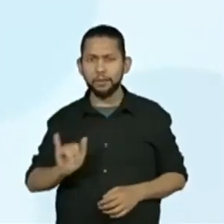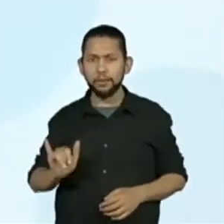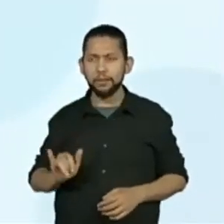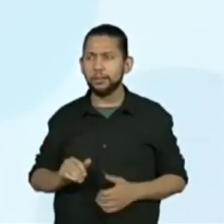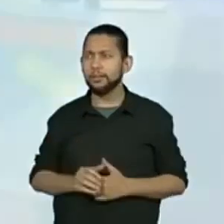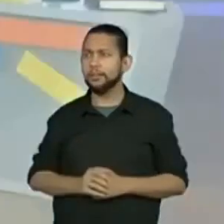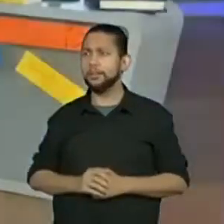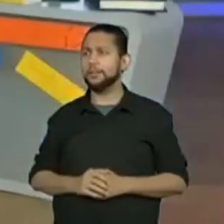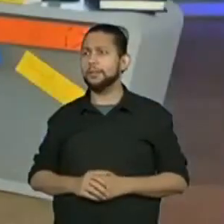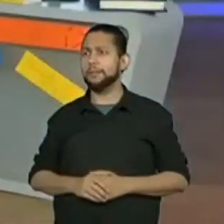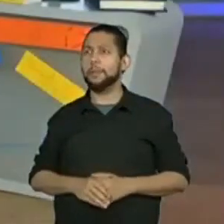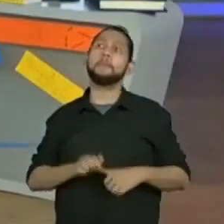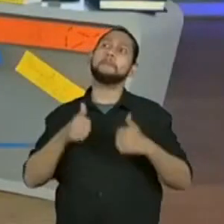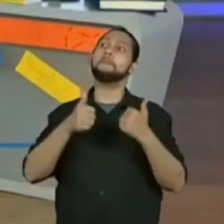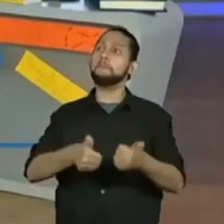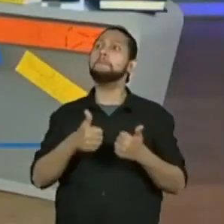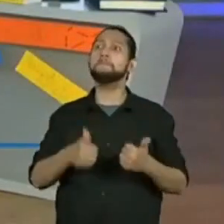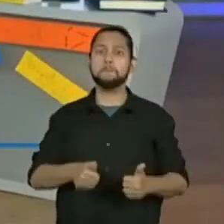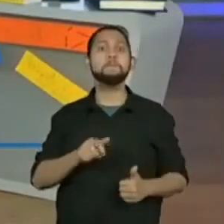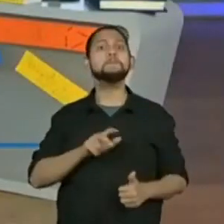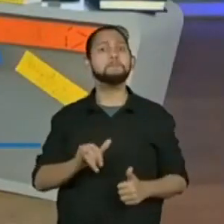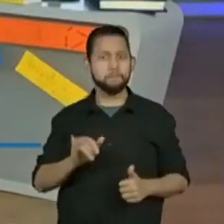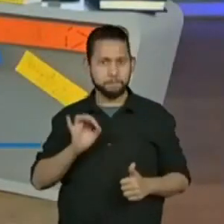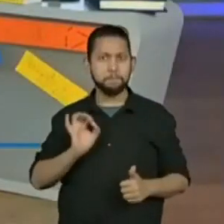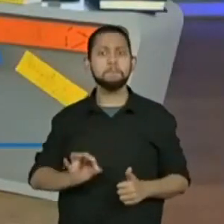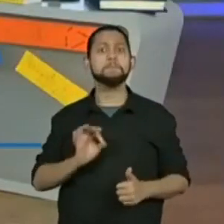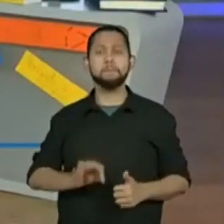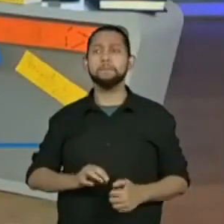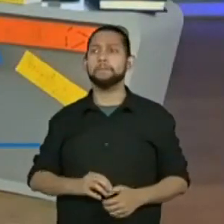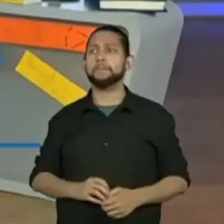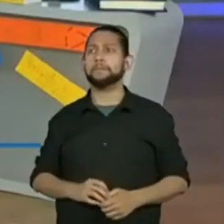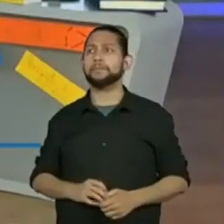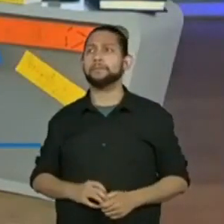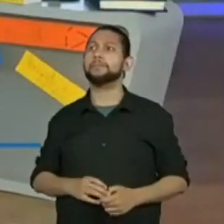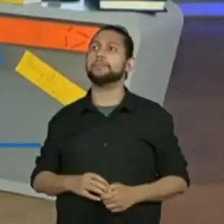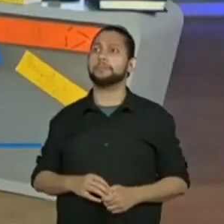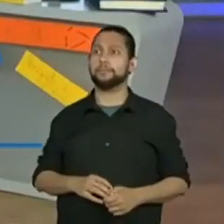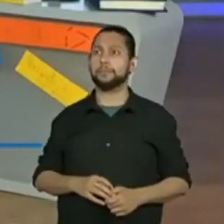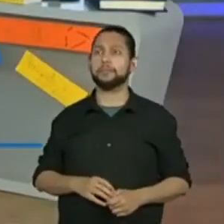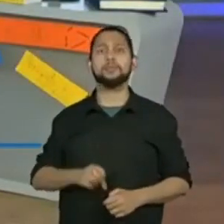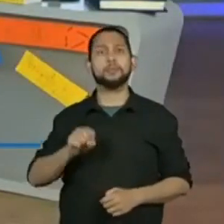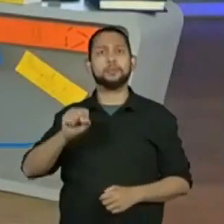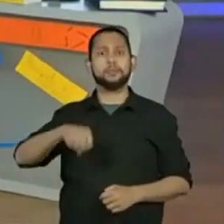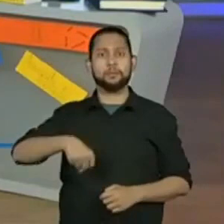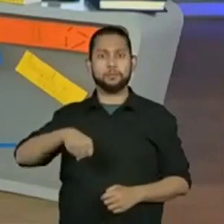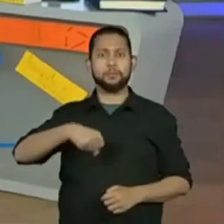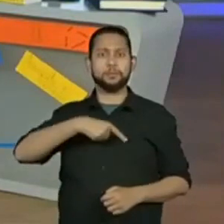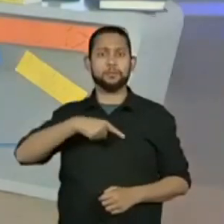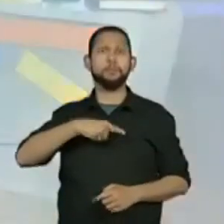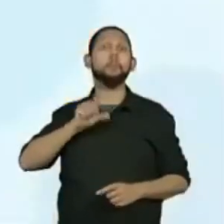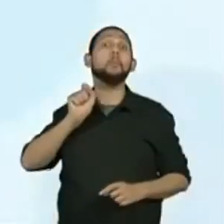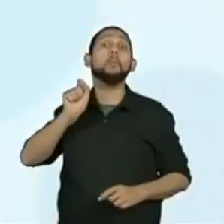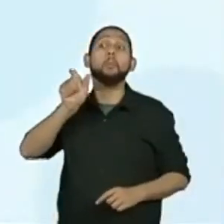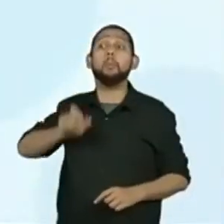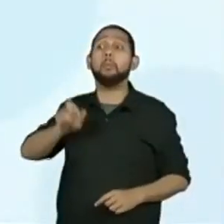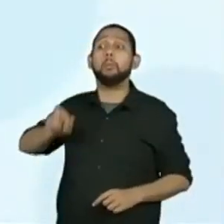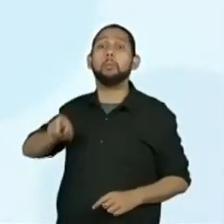Ó, sim. Já começaram. Sim. Olha, está certo. Sim. Por quem?